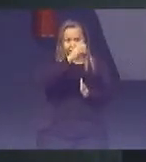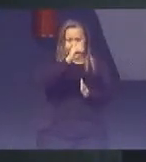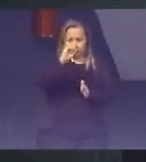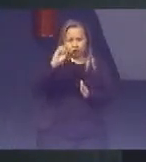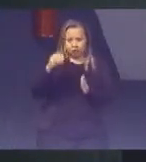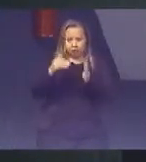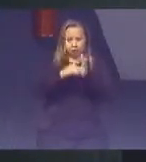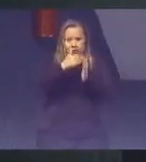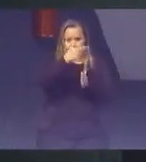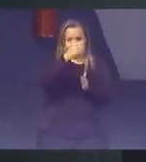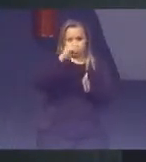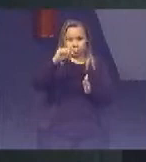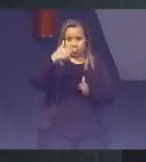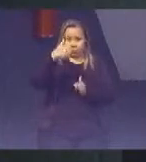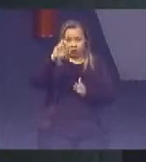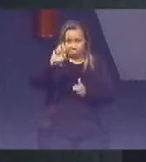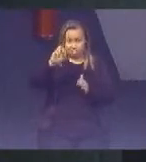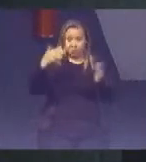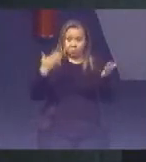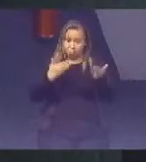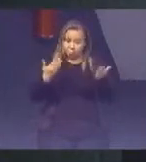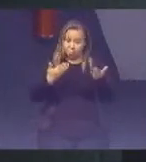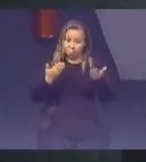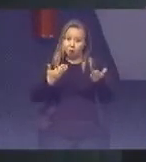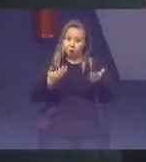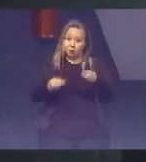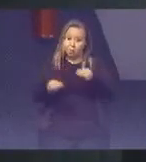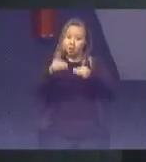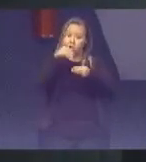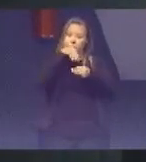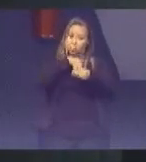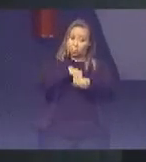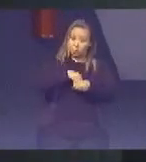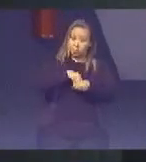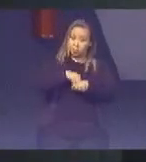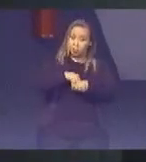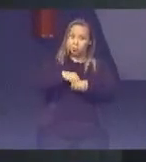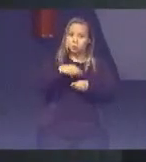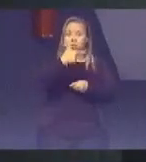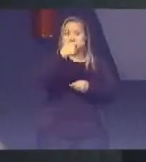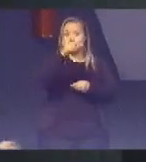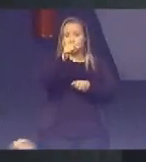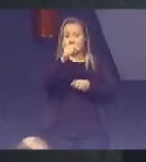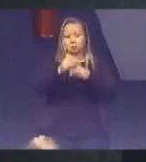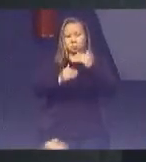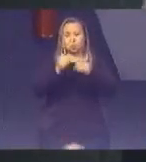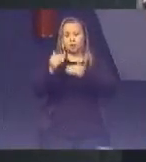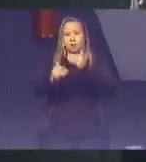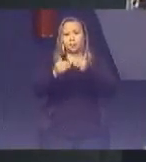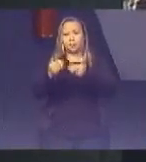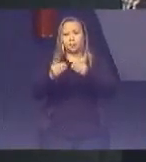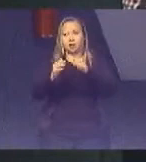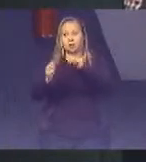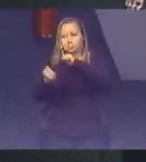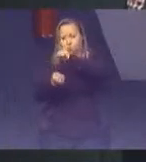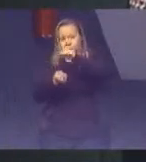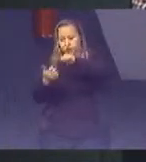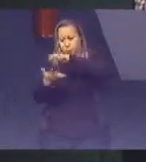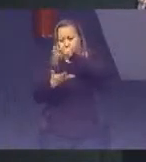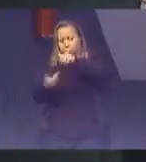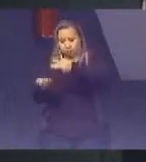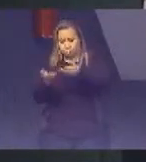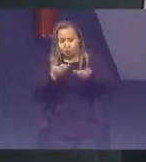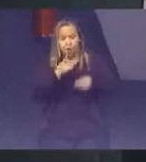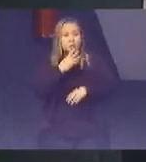nós incorporamos esses oito Objetivos Nos 17 Objetivos de Desenvolvimento Sustentável O que já nos traz um